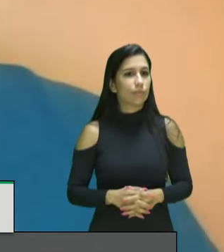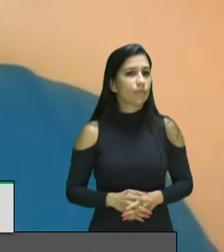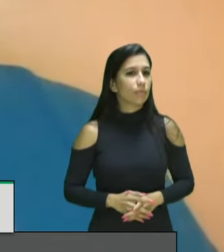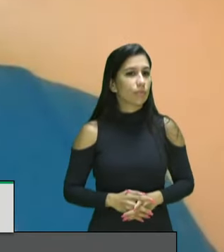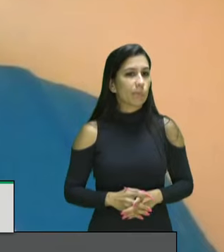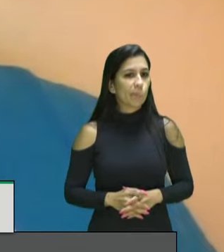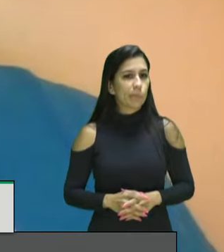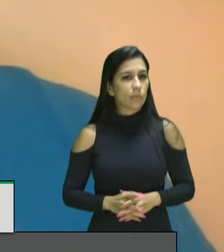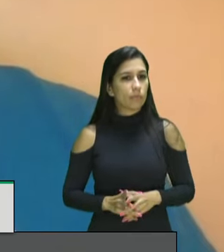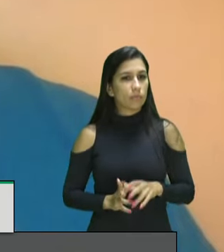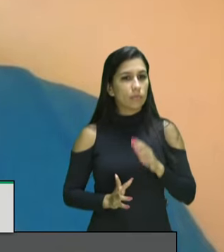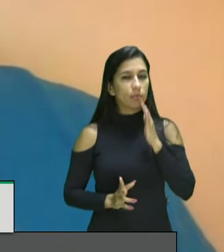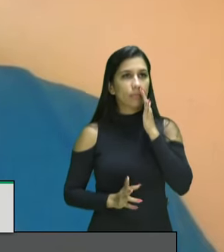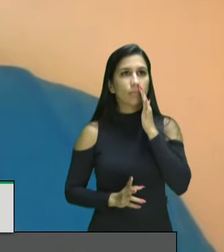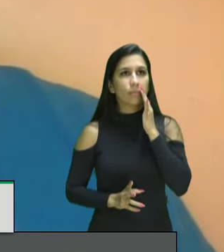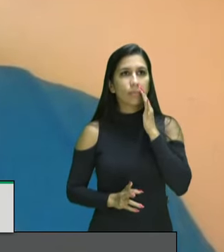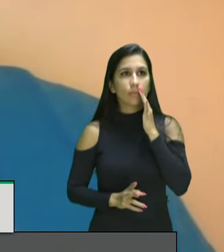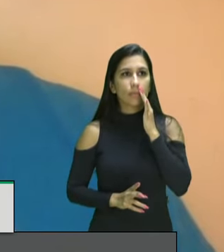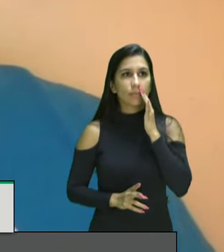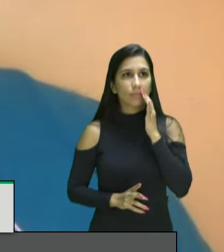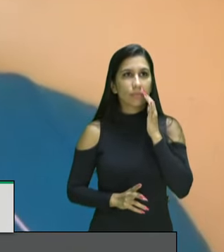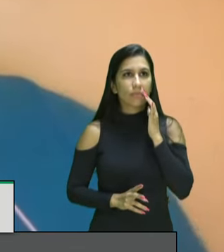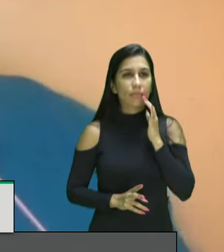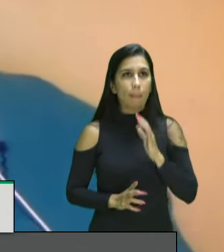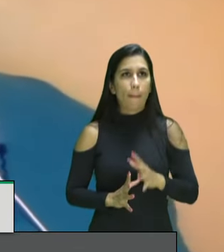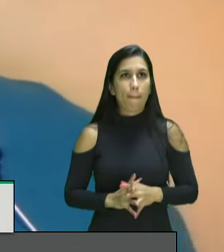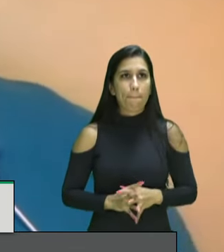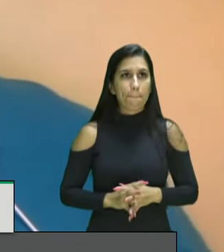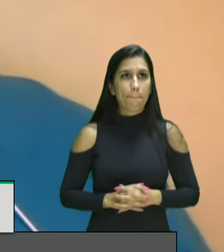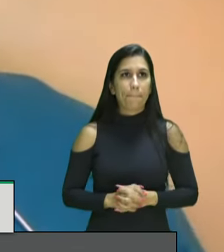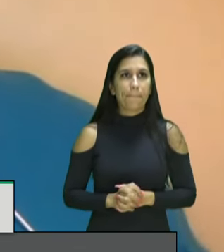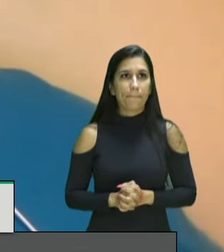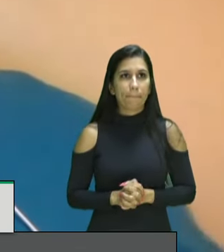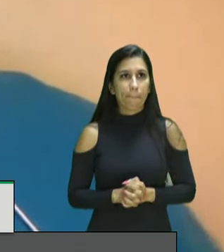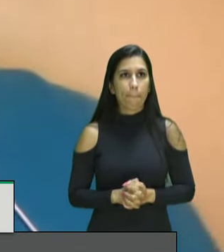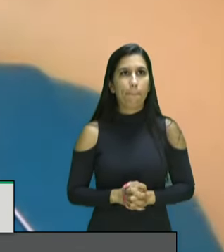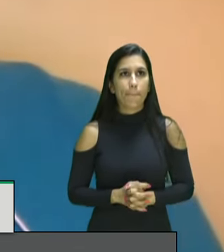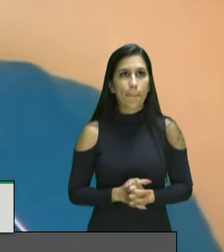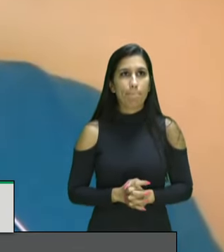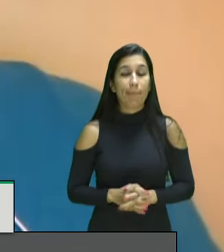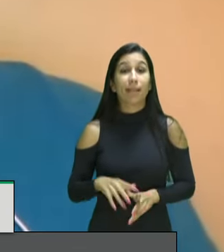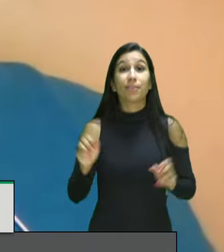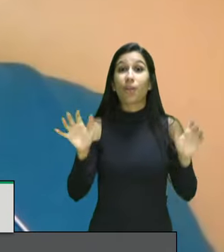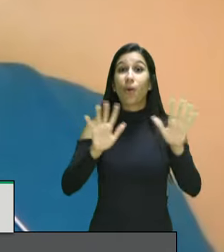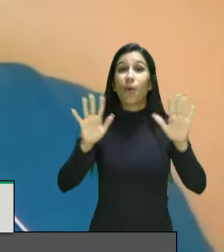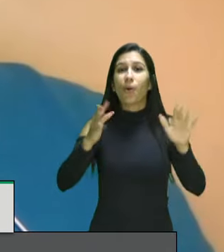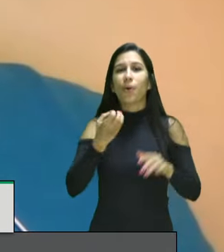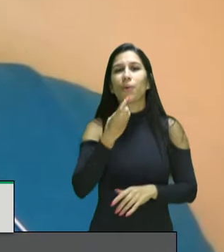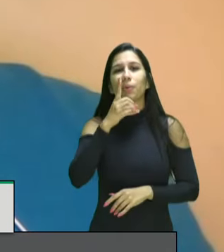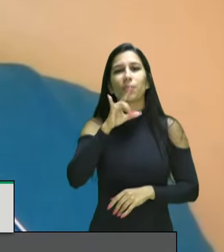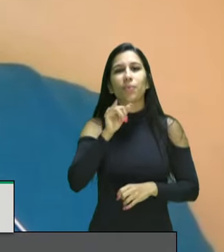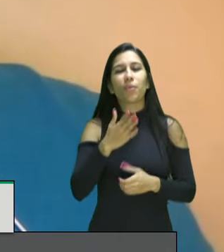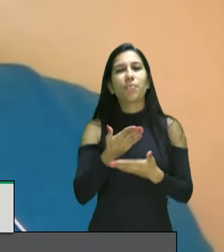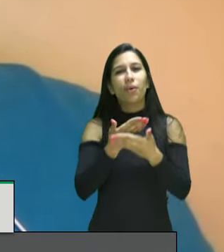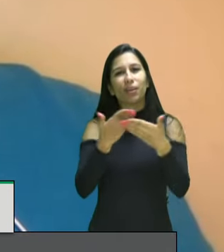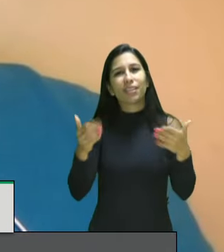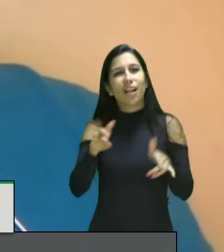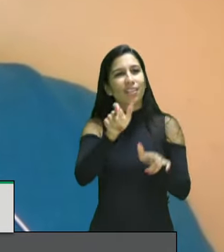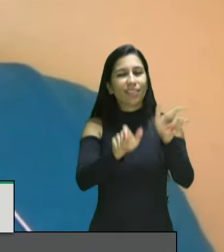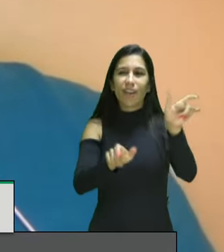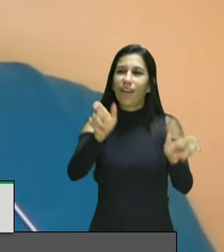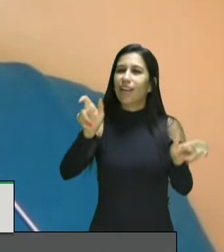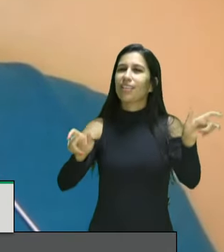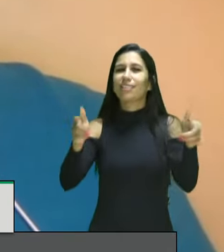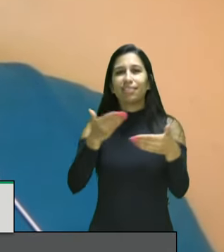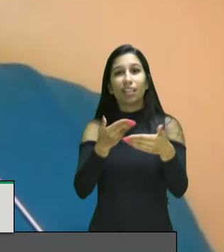senhor Denis Oliveira perfeitamente uma palavra por gentileza bom dia todos e todas bom dia